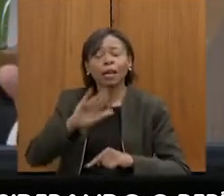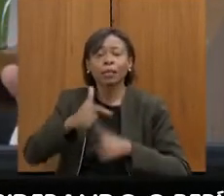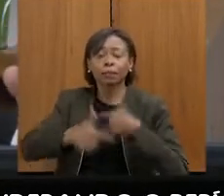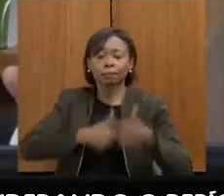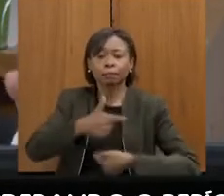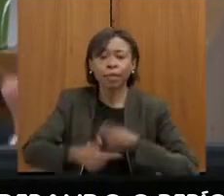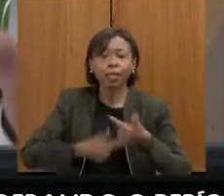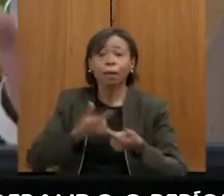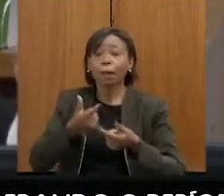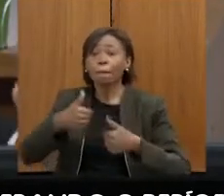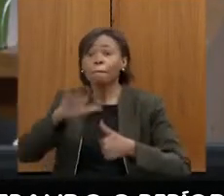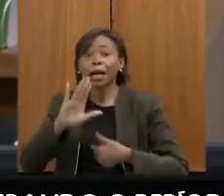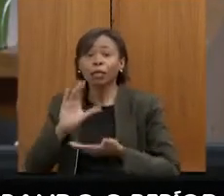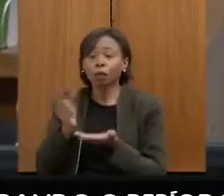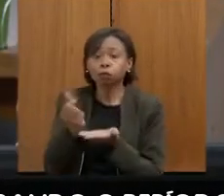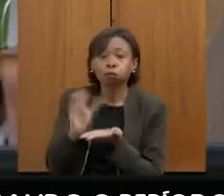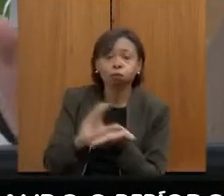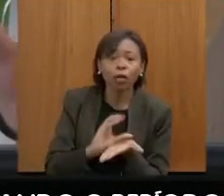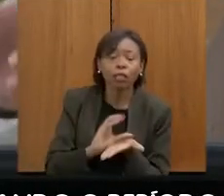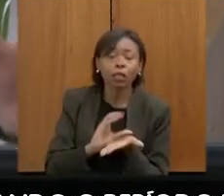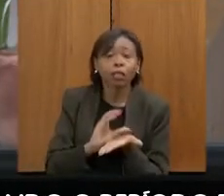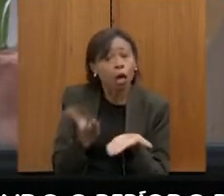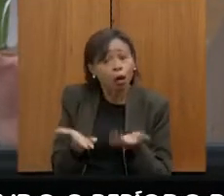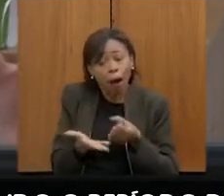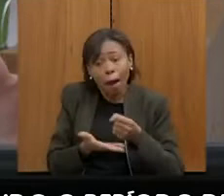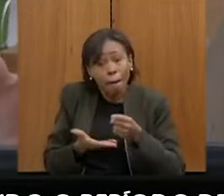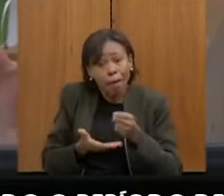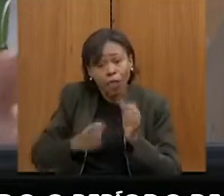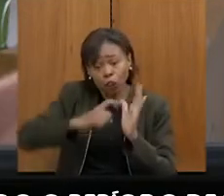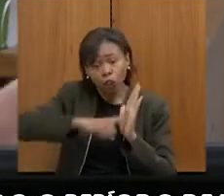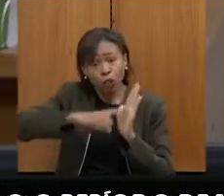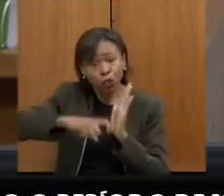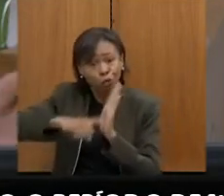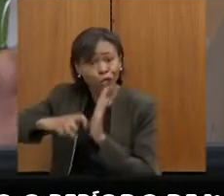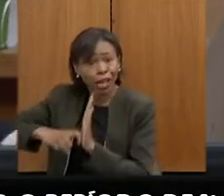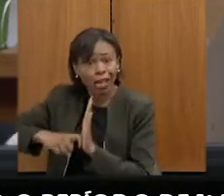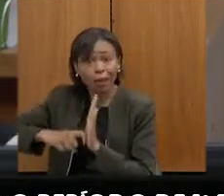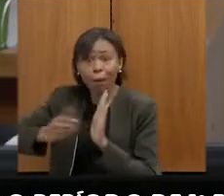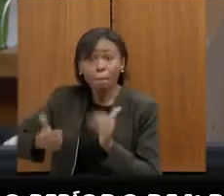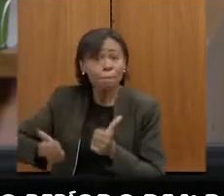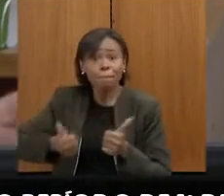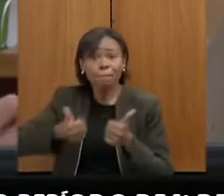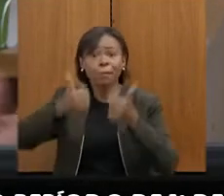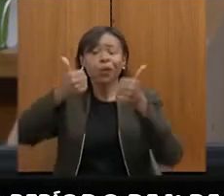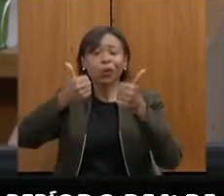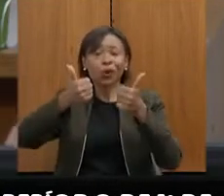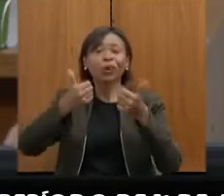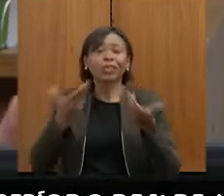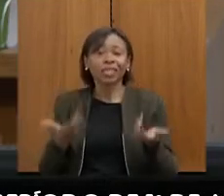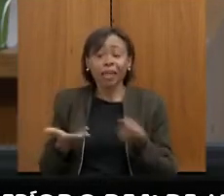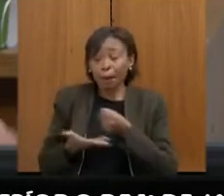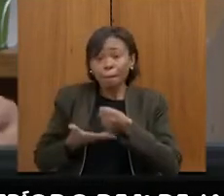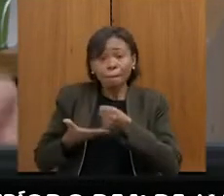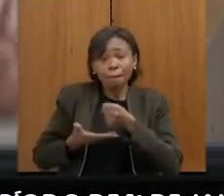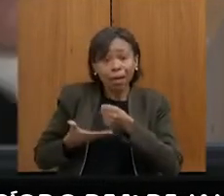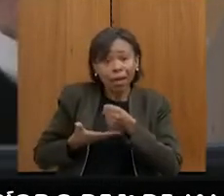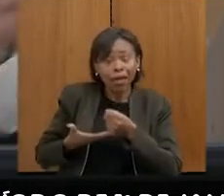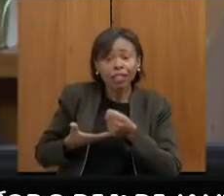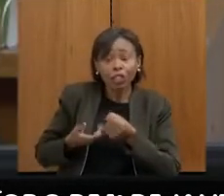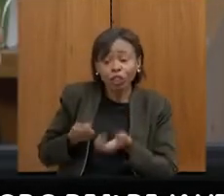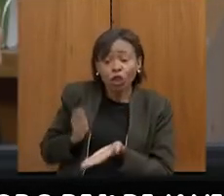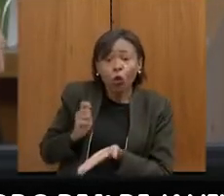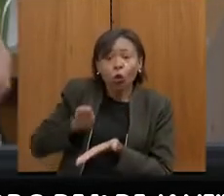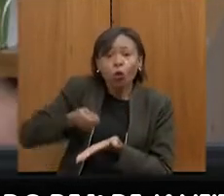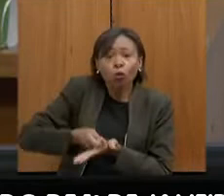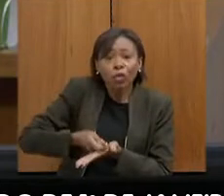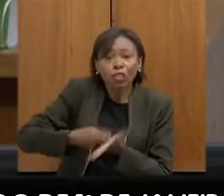base tributária nossa melhorou em termos de carga tributária, aumentei a base tributária, aumentei a base de contribuinte e com a